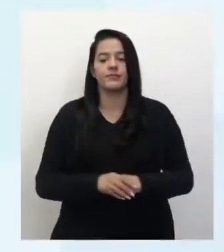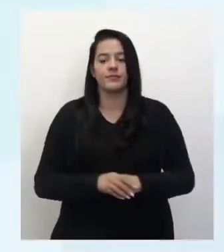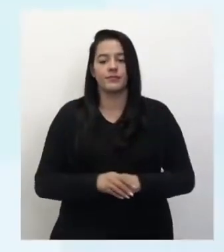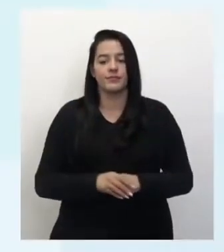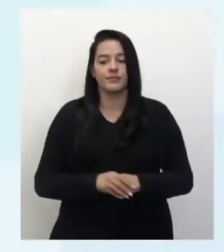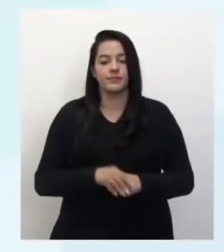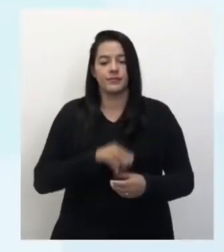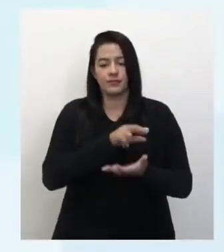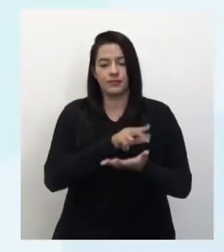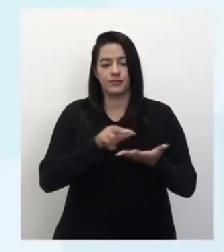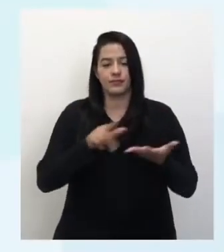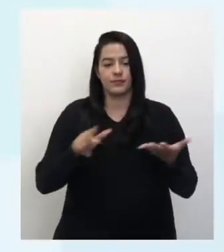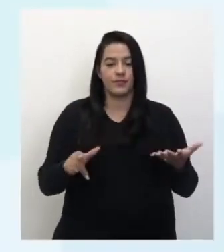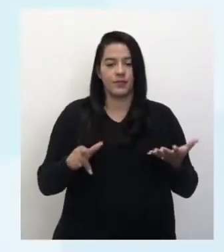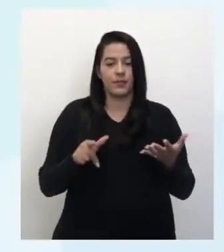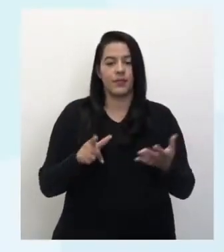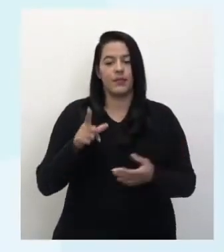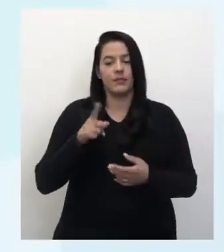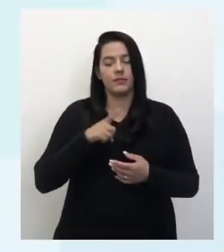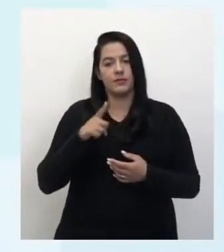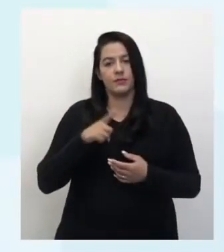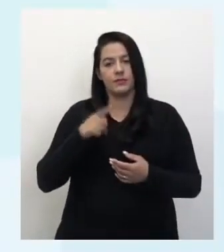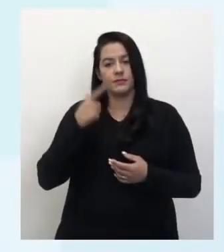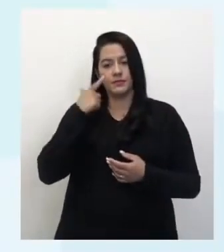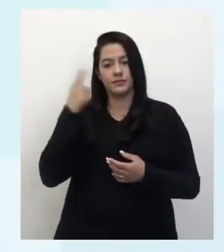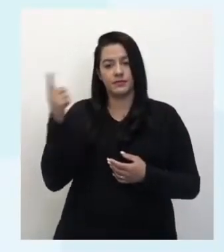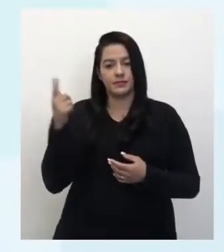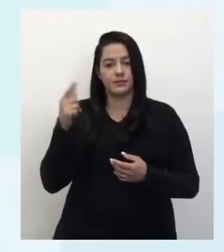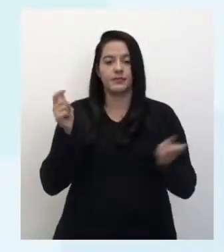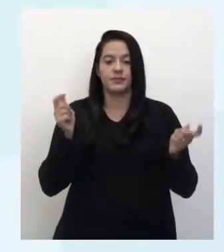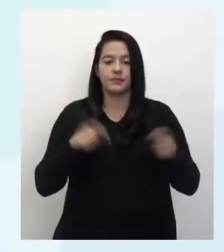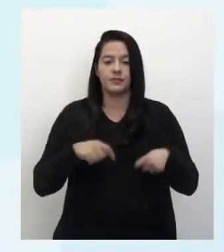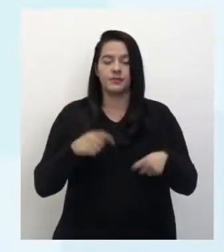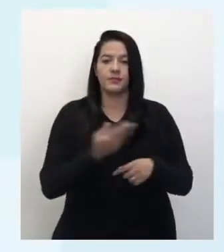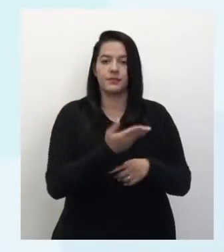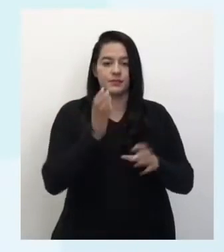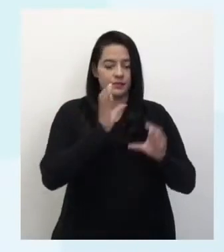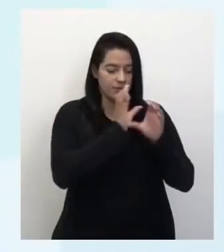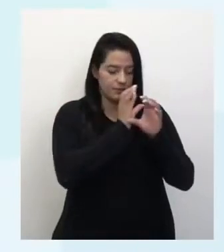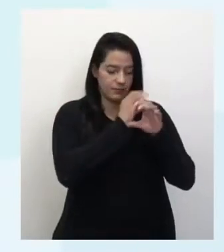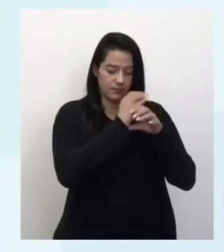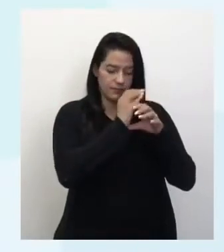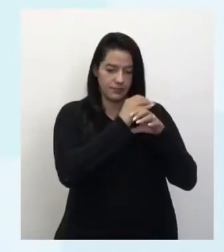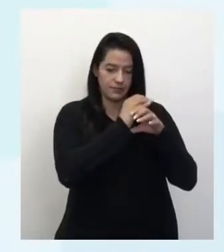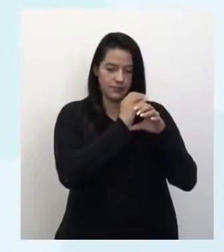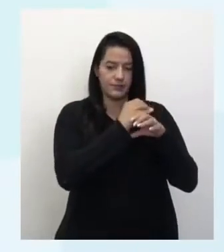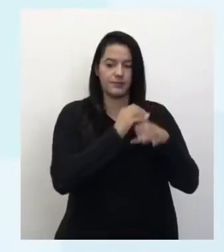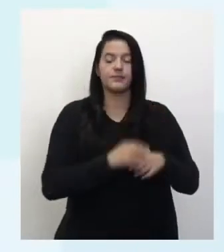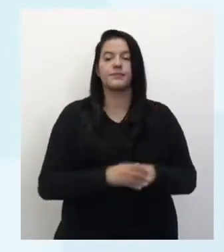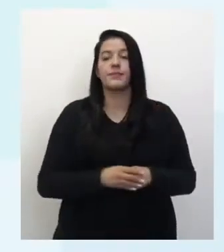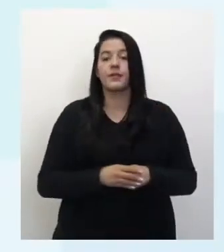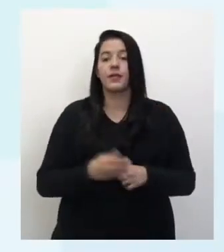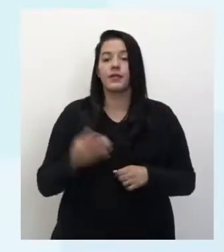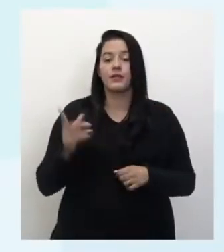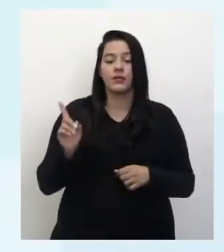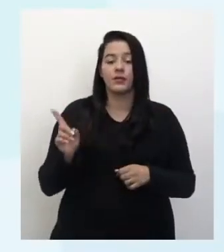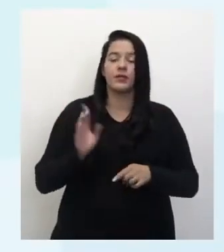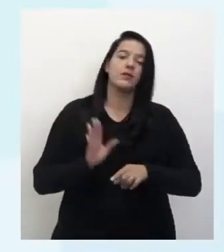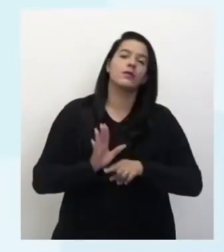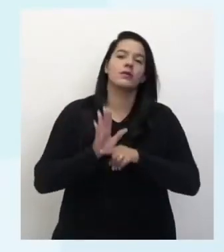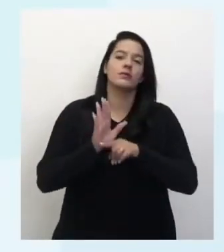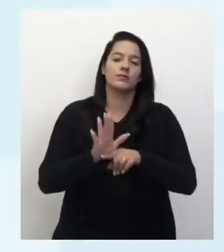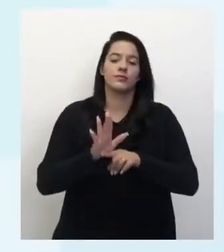imagem aí. Então a gente tem três modelos de microscópios óticos compostos, tá bom? Então, ó, esse microscópio ele vai ter